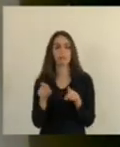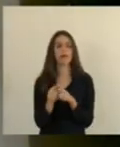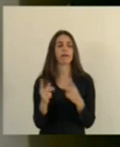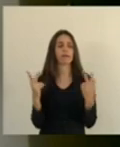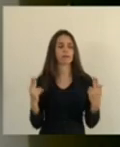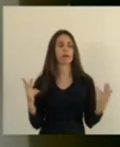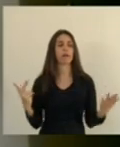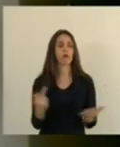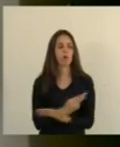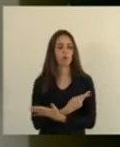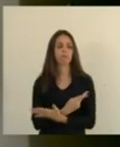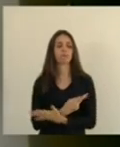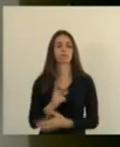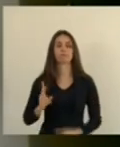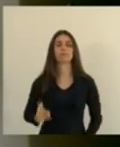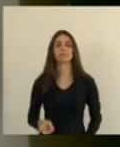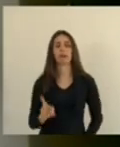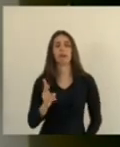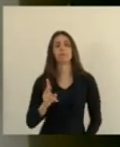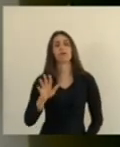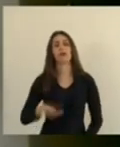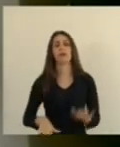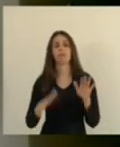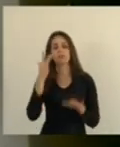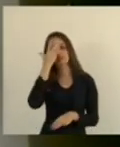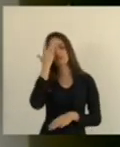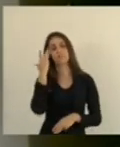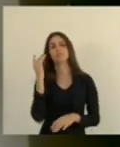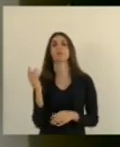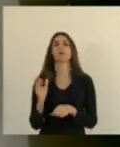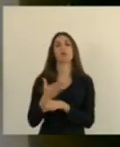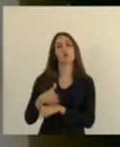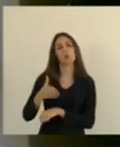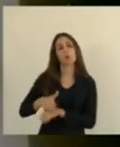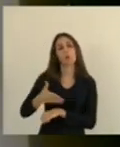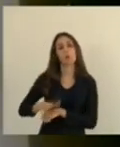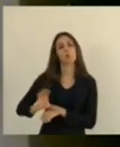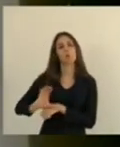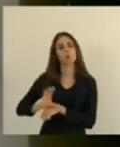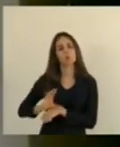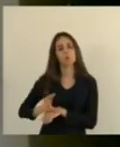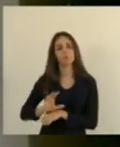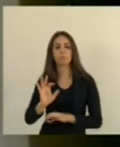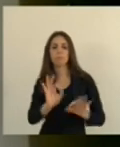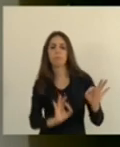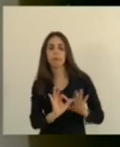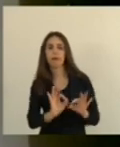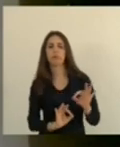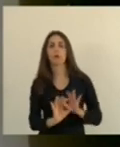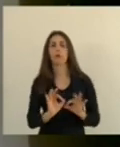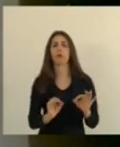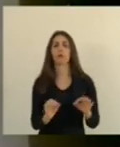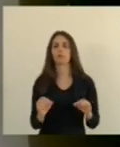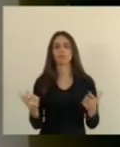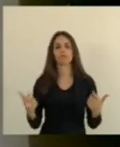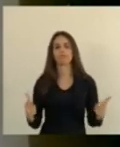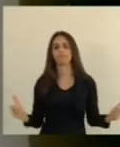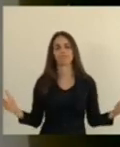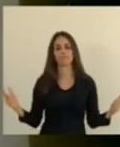a gente ver eles fazerem curso para isso para aquilo e não vem acontecendo